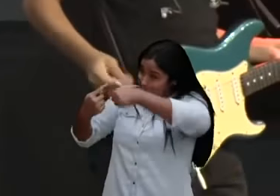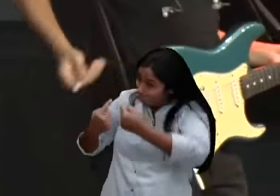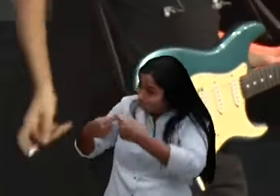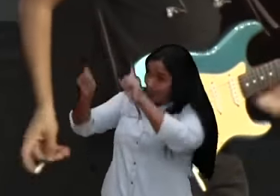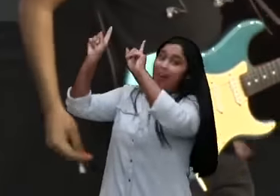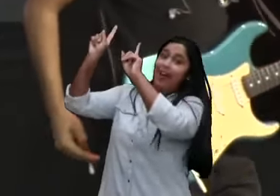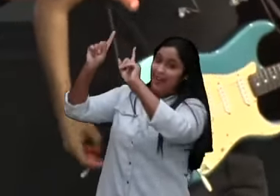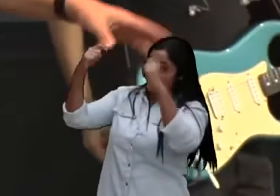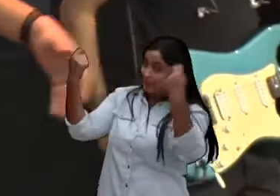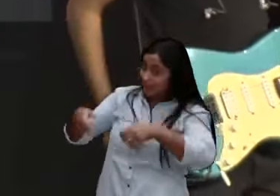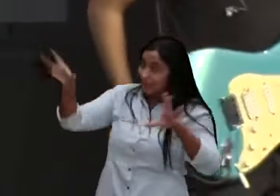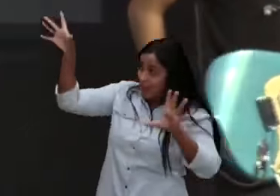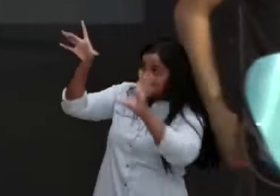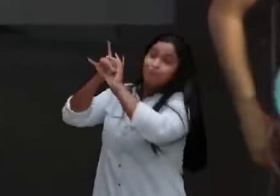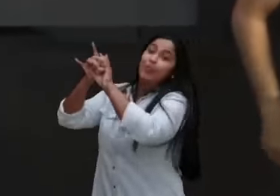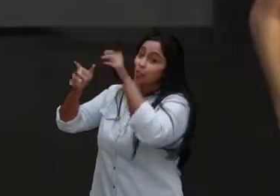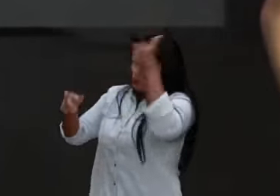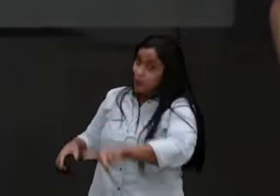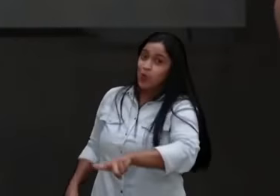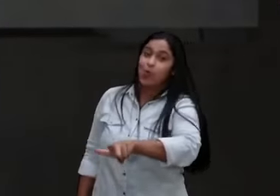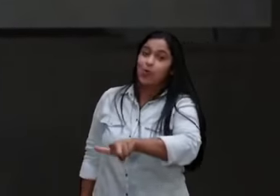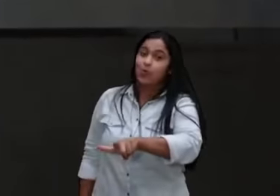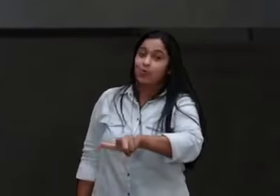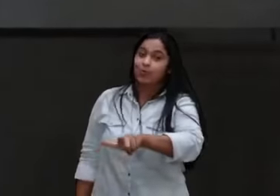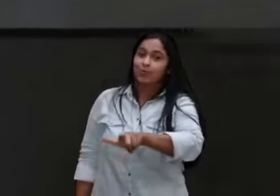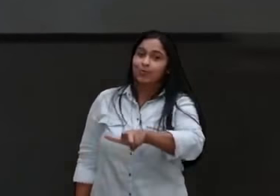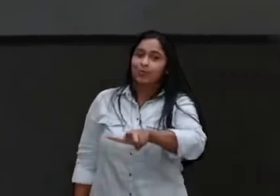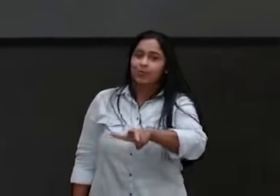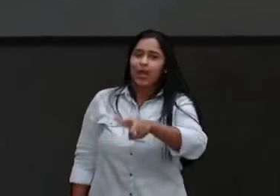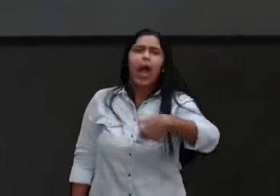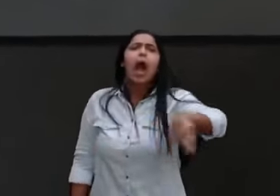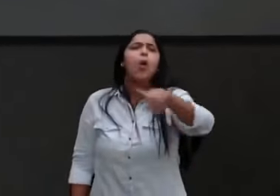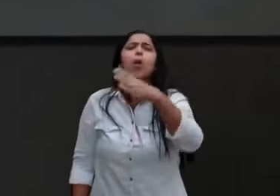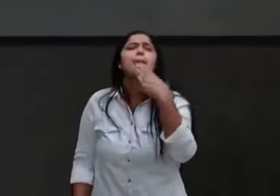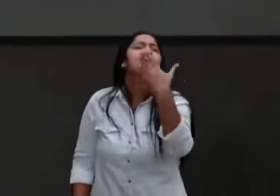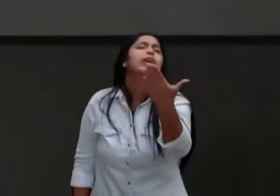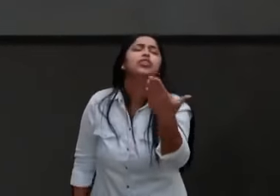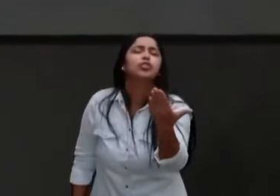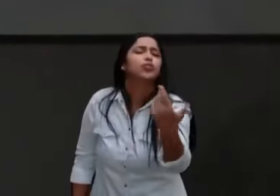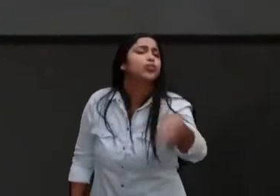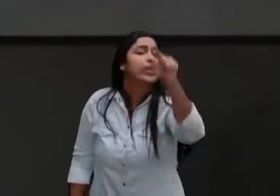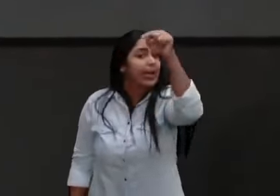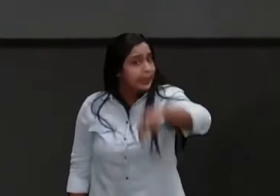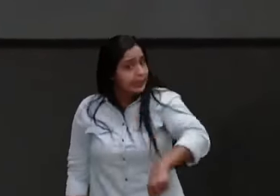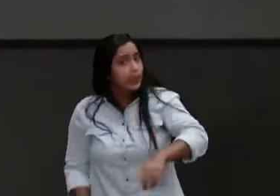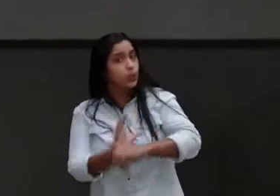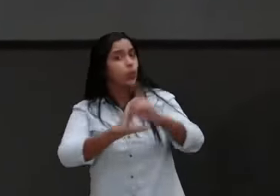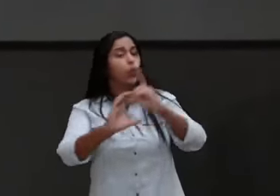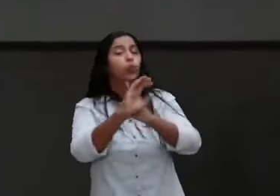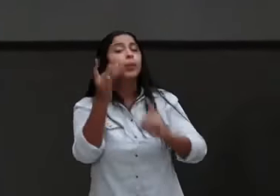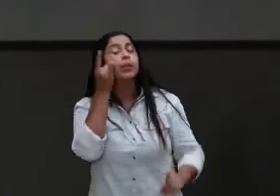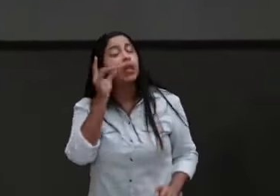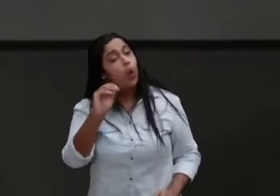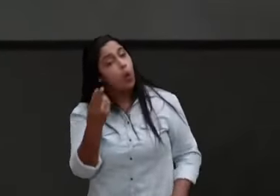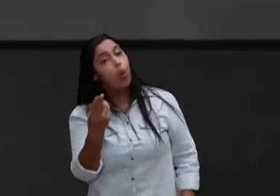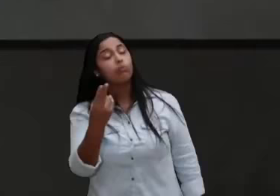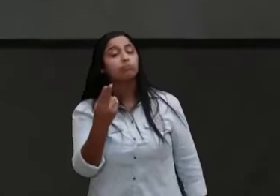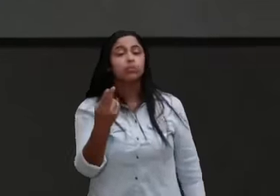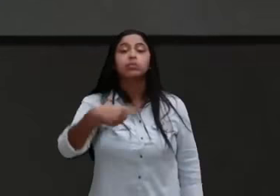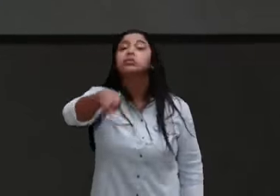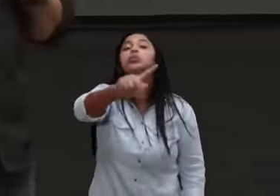onde você está, aqui no presencial, ou em casa, faça uma oração, e a oração é simples,